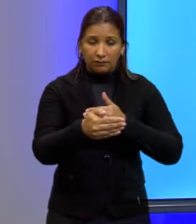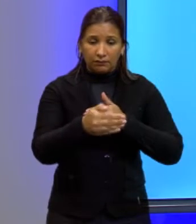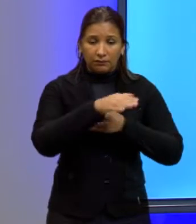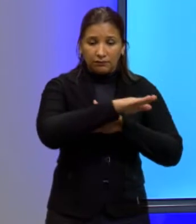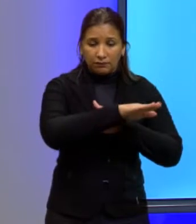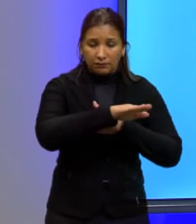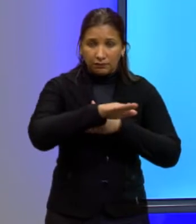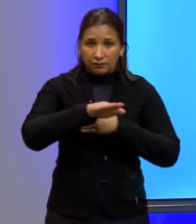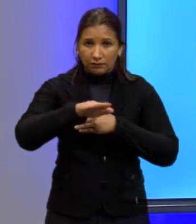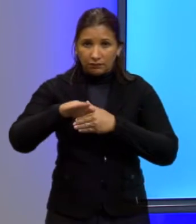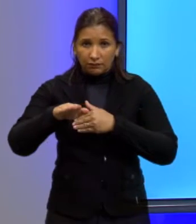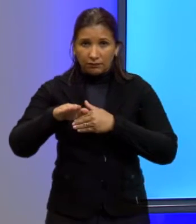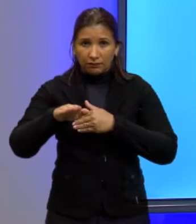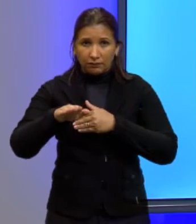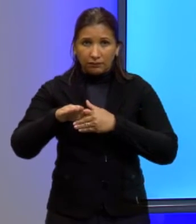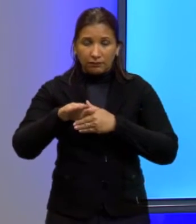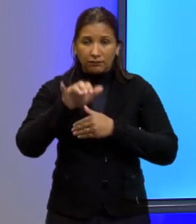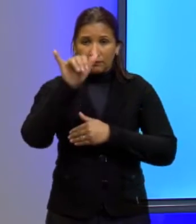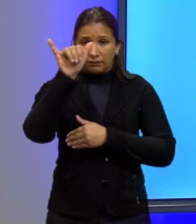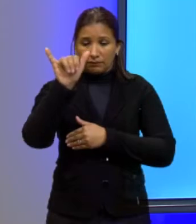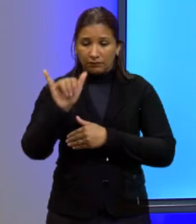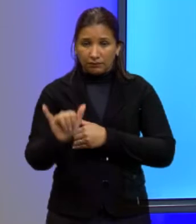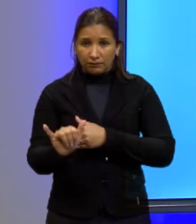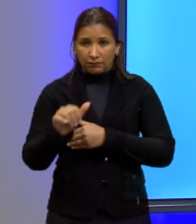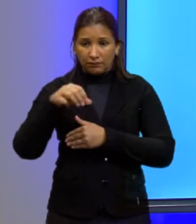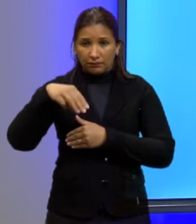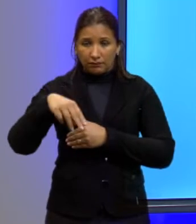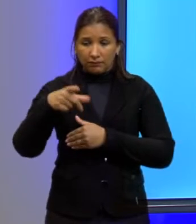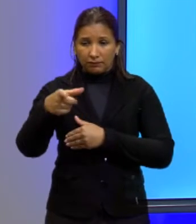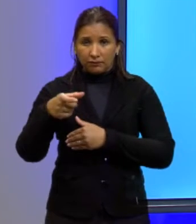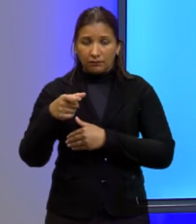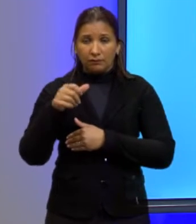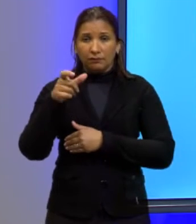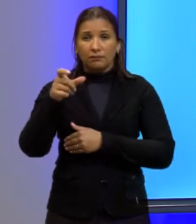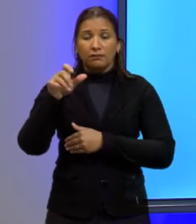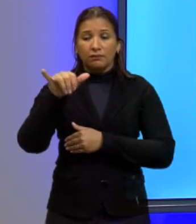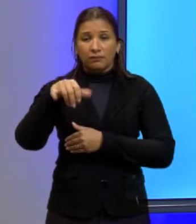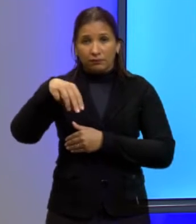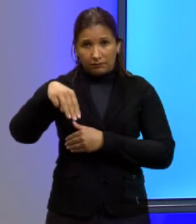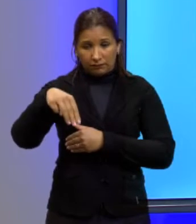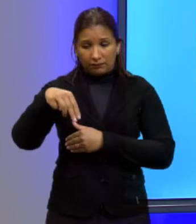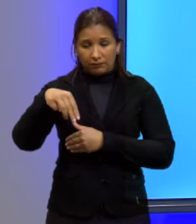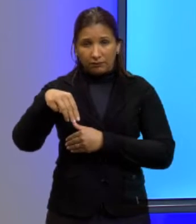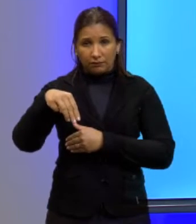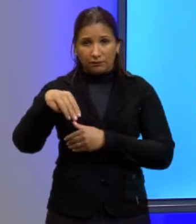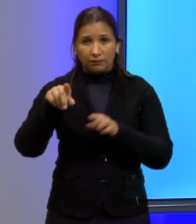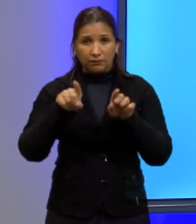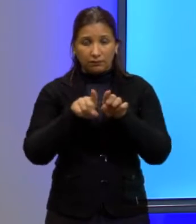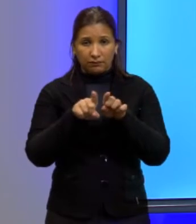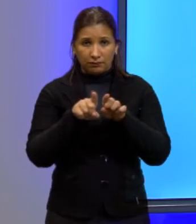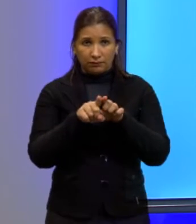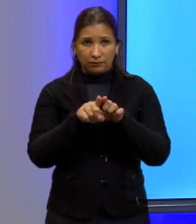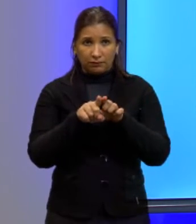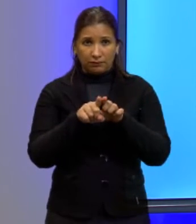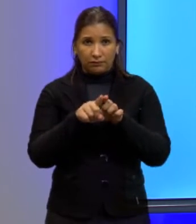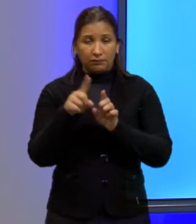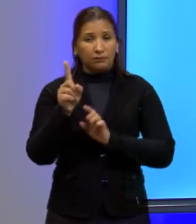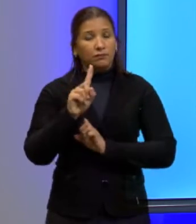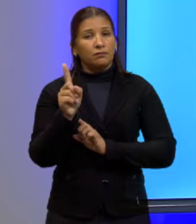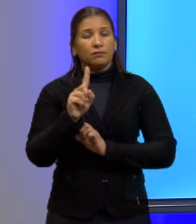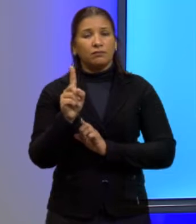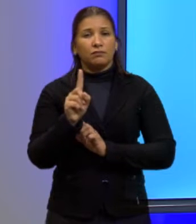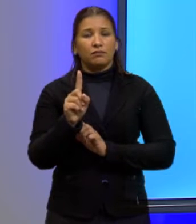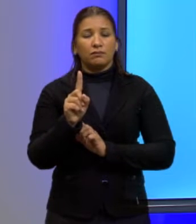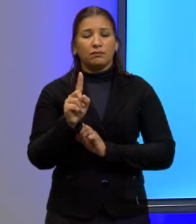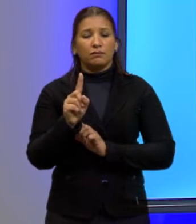o Y em metros e o X em metros. Então, já está me mostrando aqui que não é um quadrado,